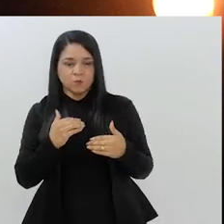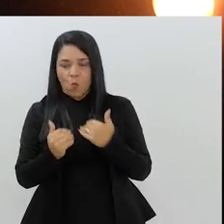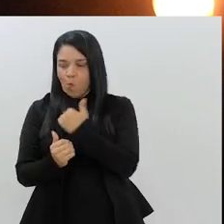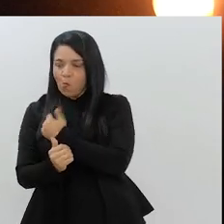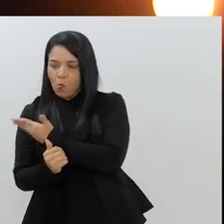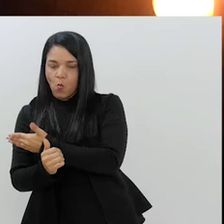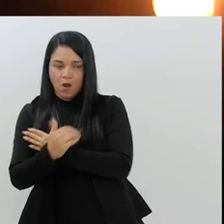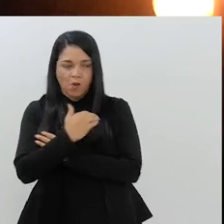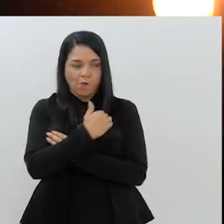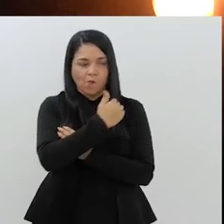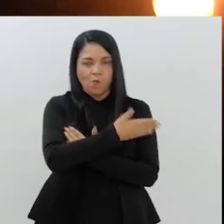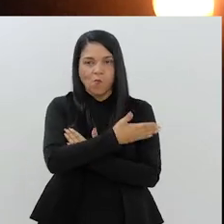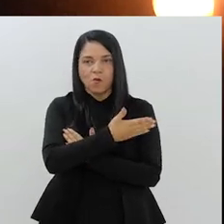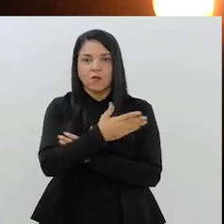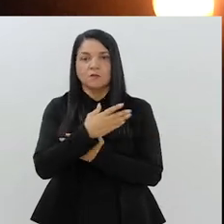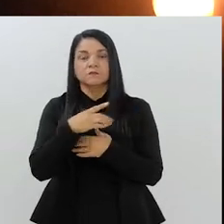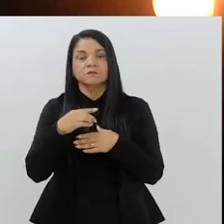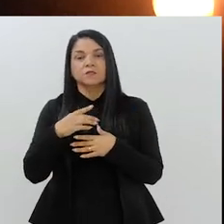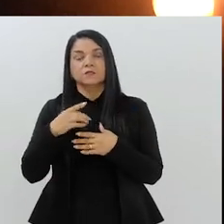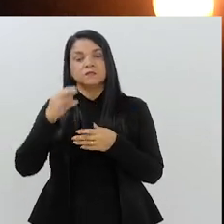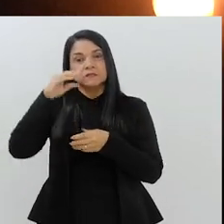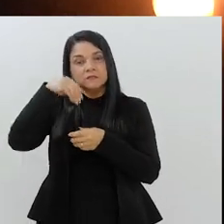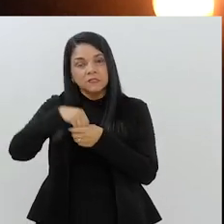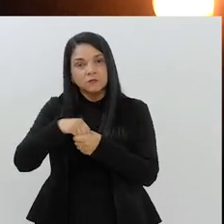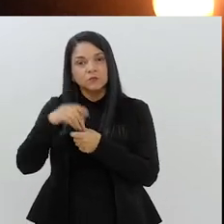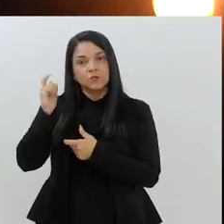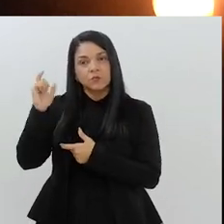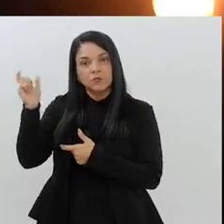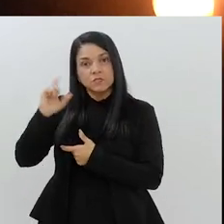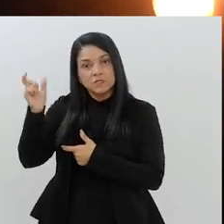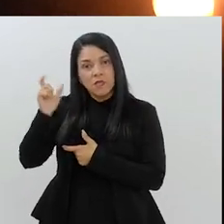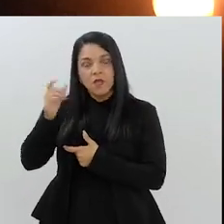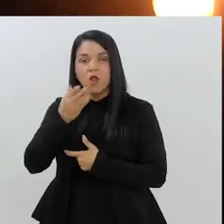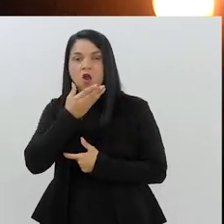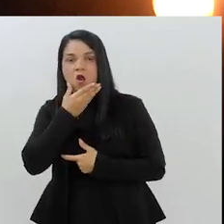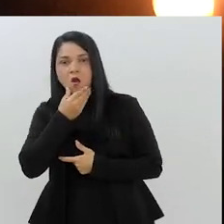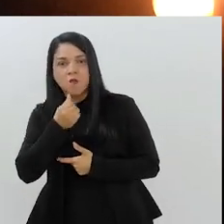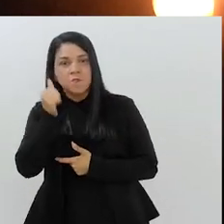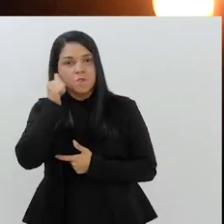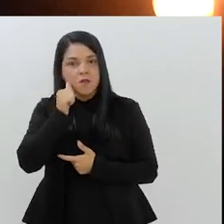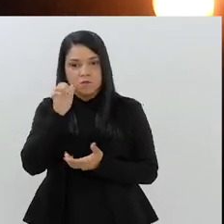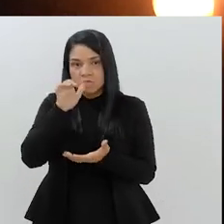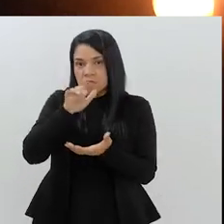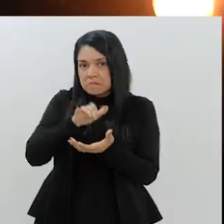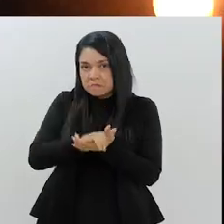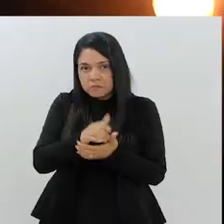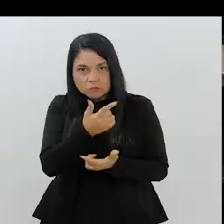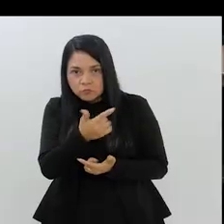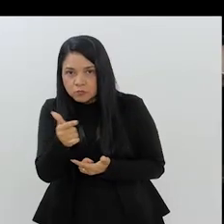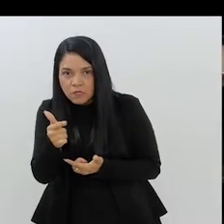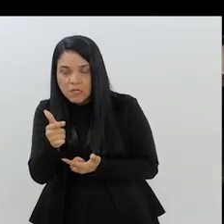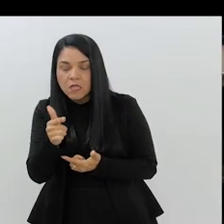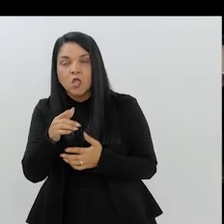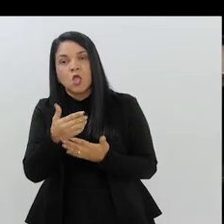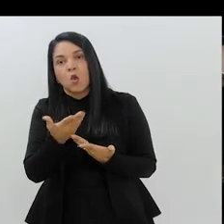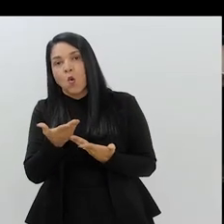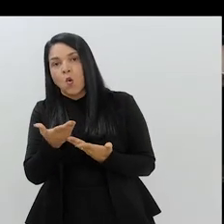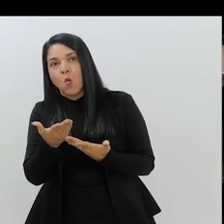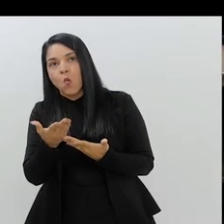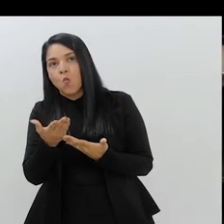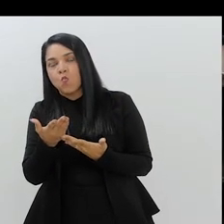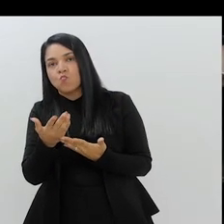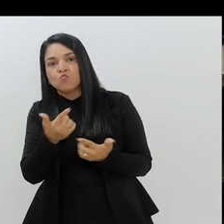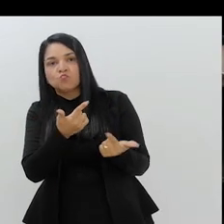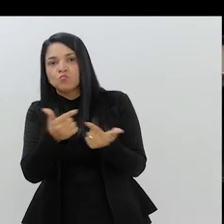físico. quando a gente rezam coletivamente, é um do lado do outro. Então, dentro do Islã, a gente tem uma etiqueta de que homens e mulheres que não são